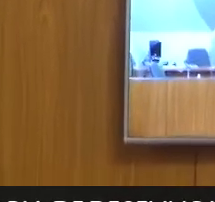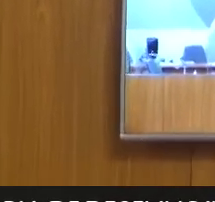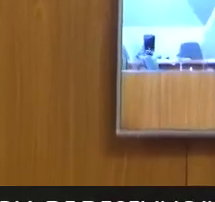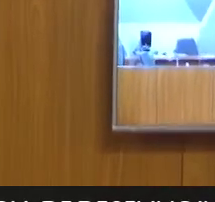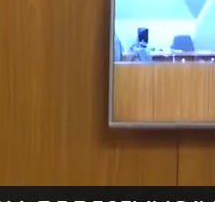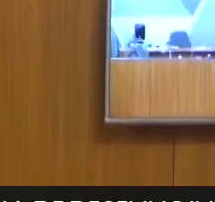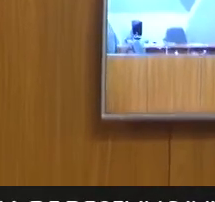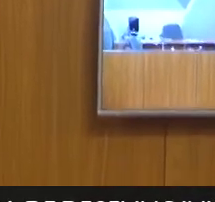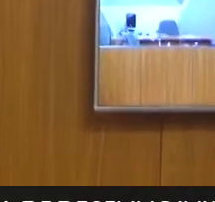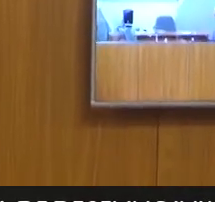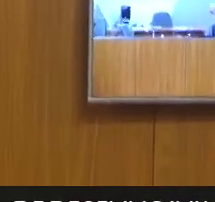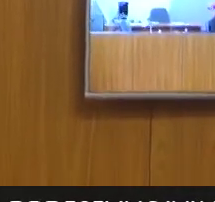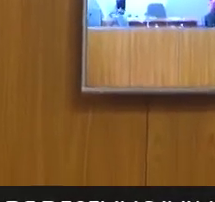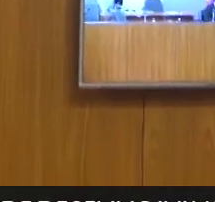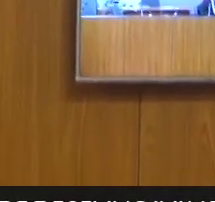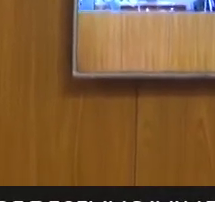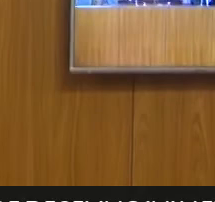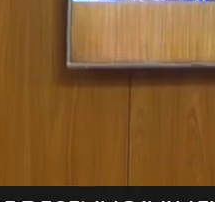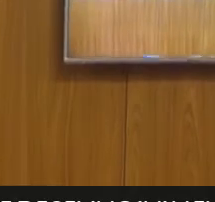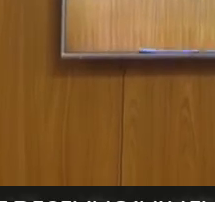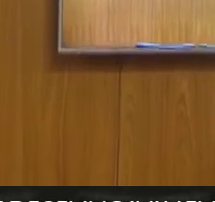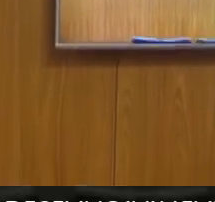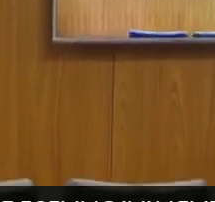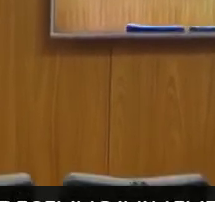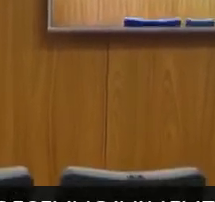Os deputados da de Aprovado. Aprovado. Obrigado.